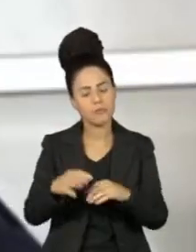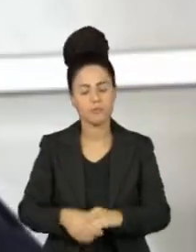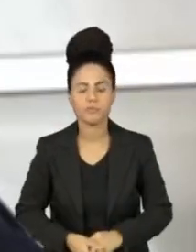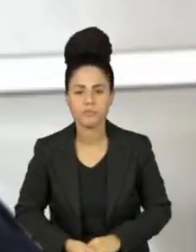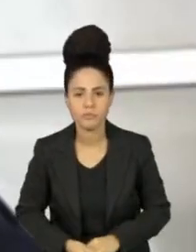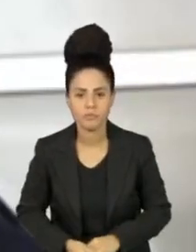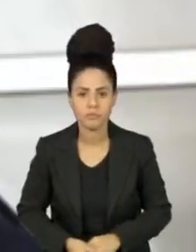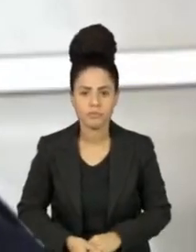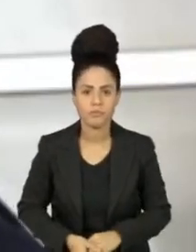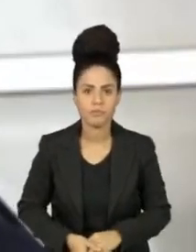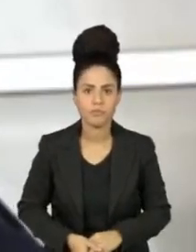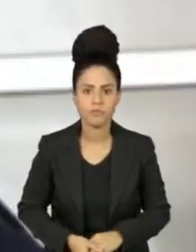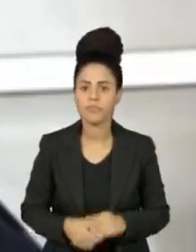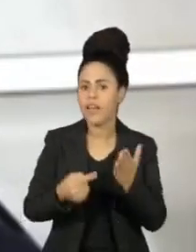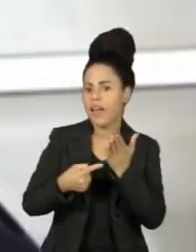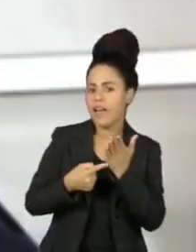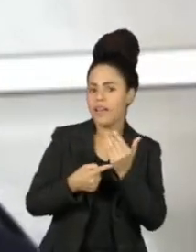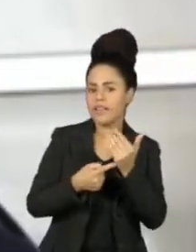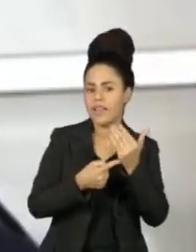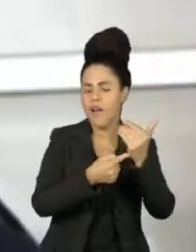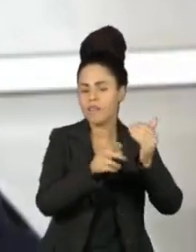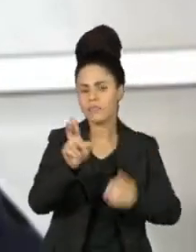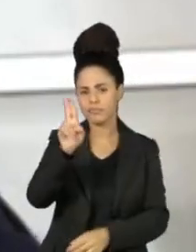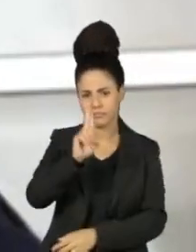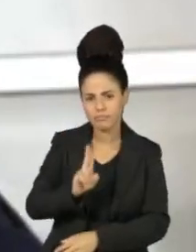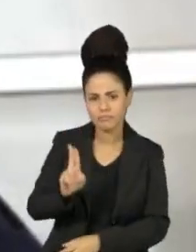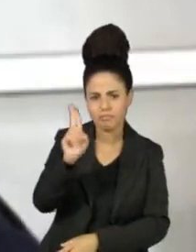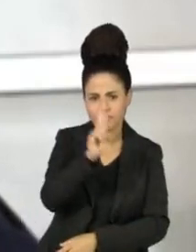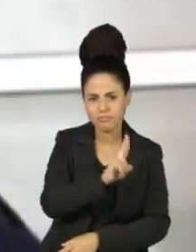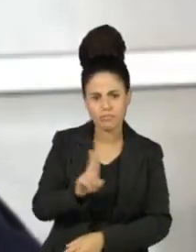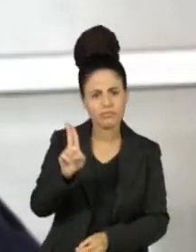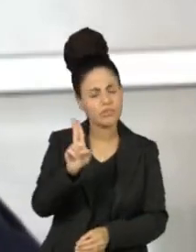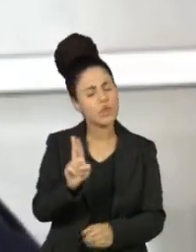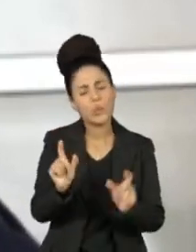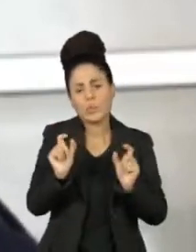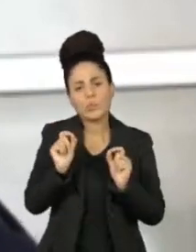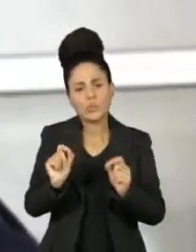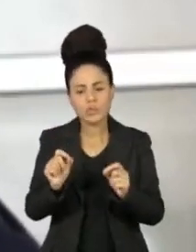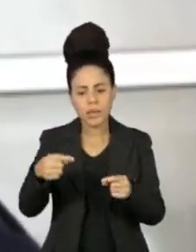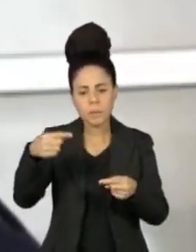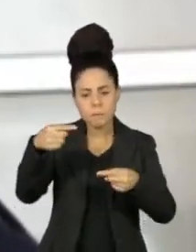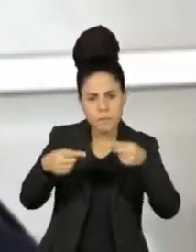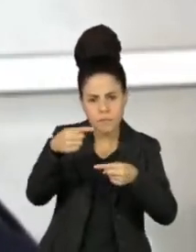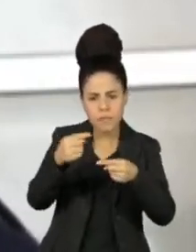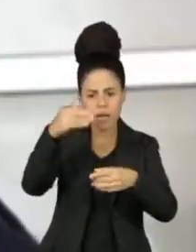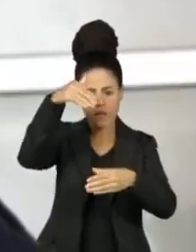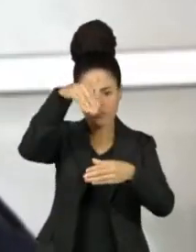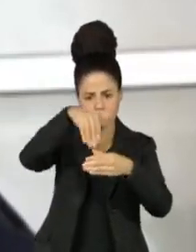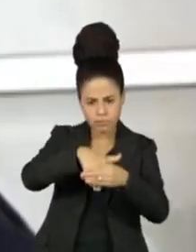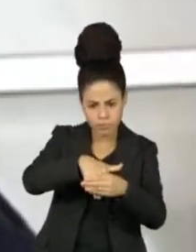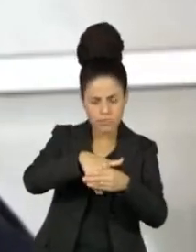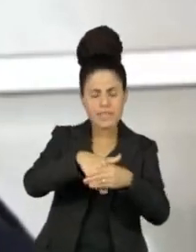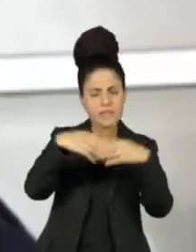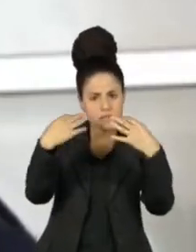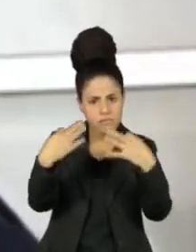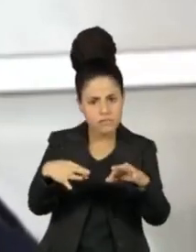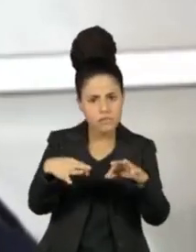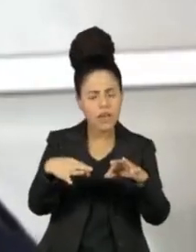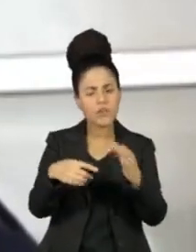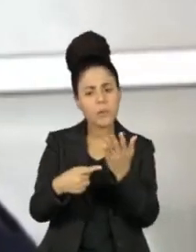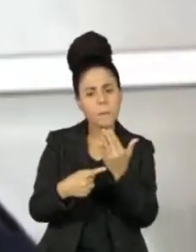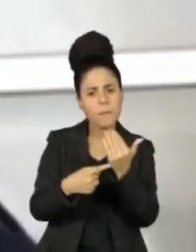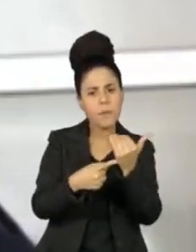tecnologia que foi utilizado para que o processo de votação fosse eletrônico trouxe